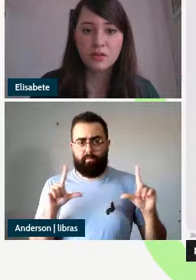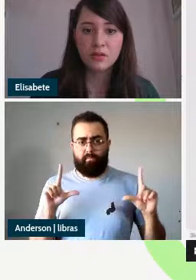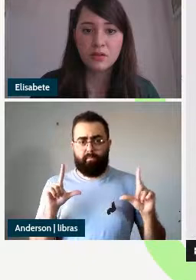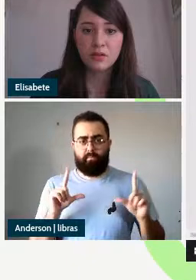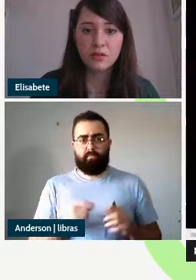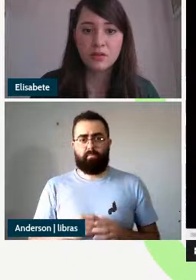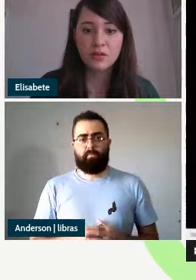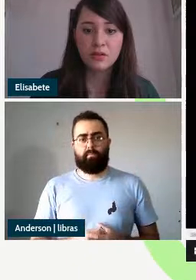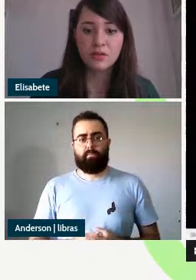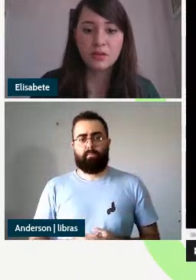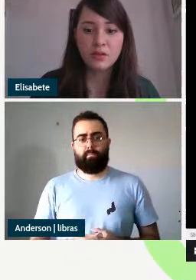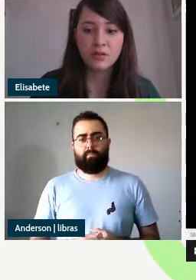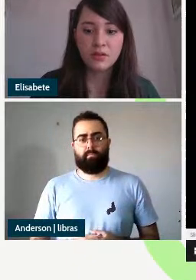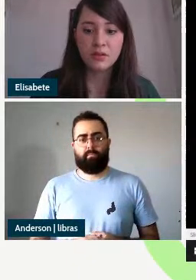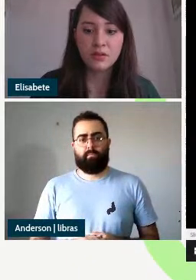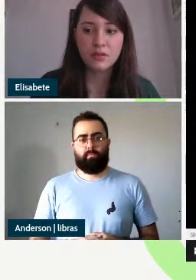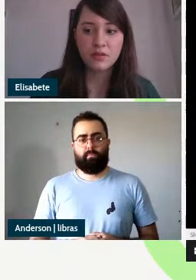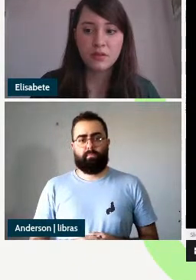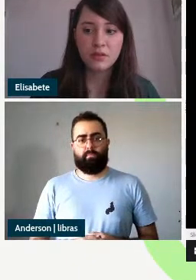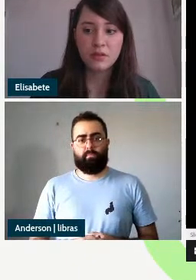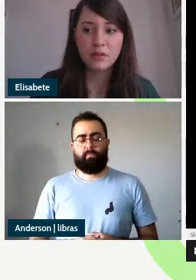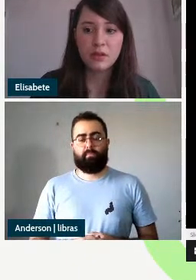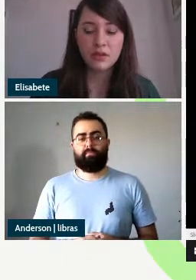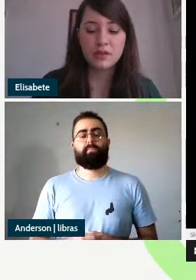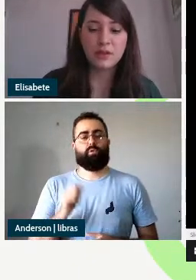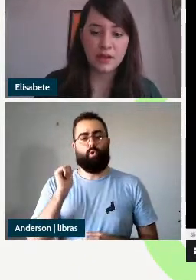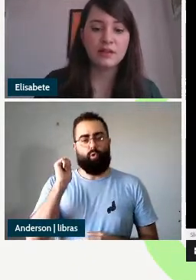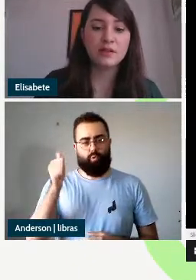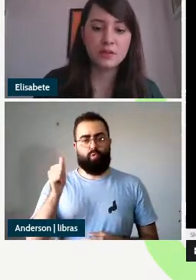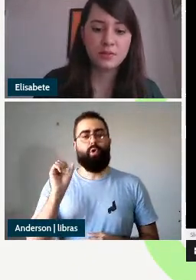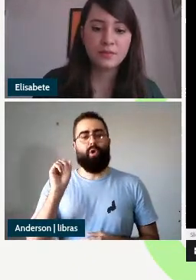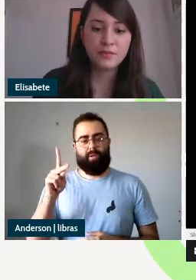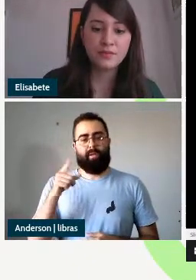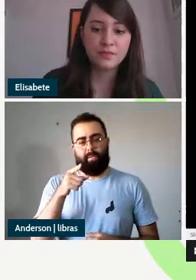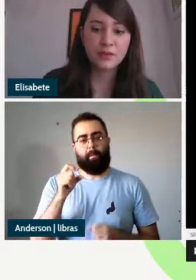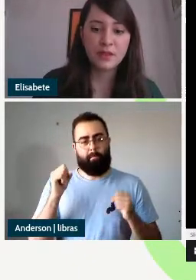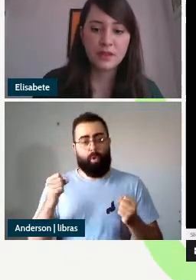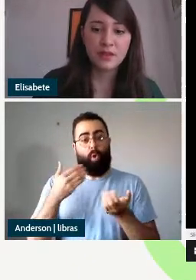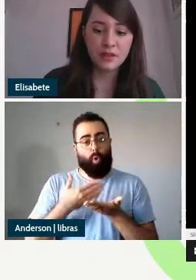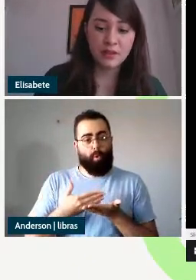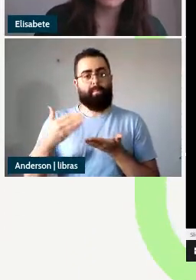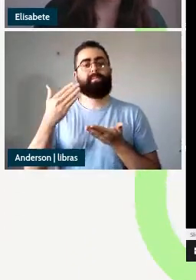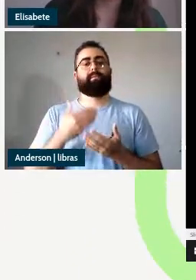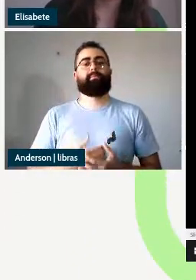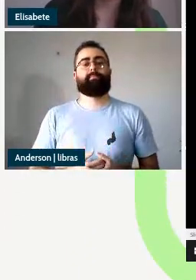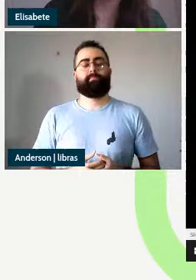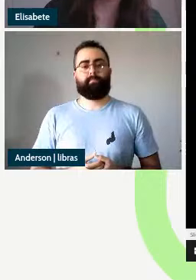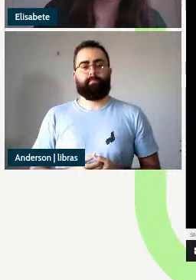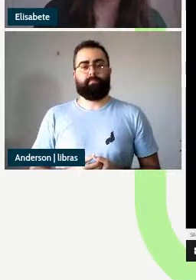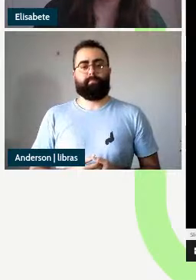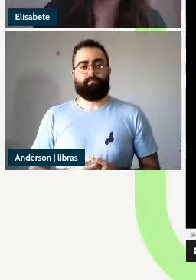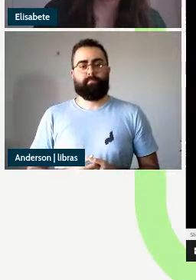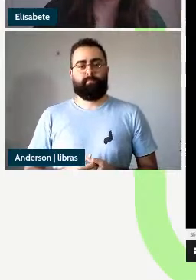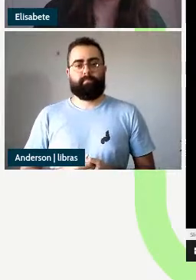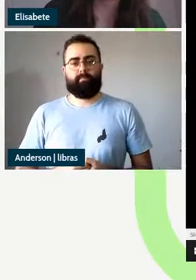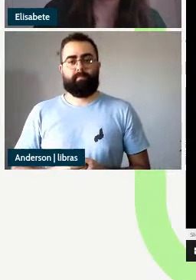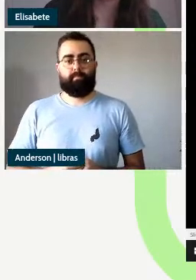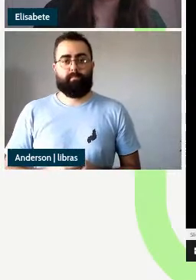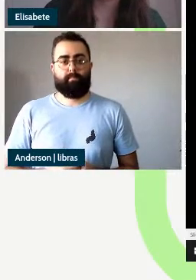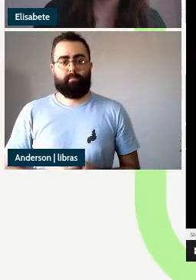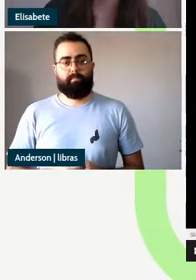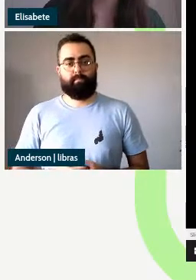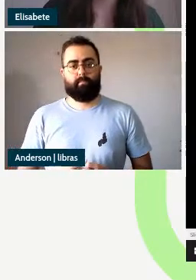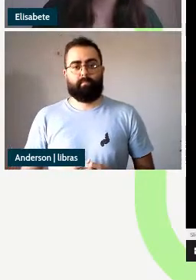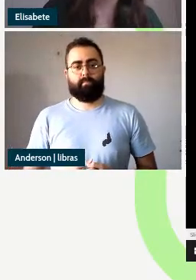positivo entrou aqui já está na tela cheia pode começar professora então tá está passando também